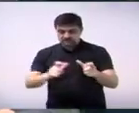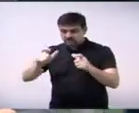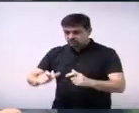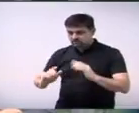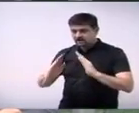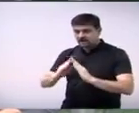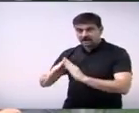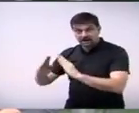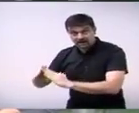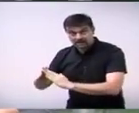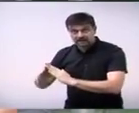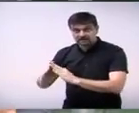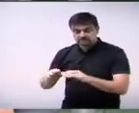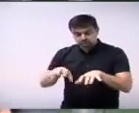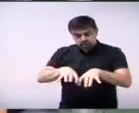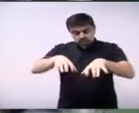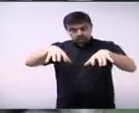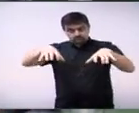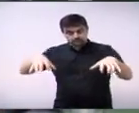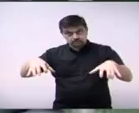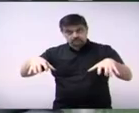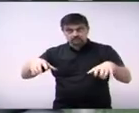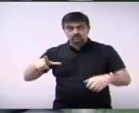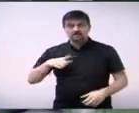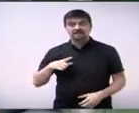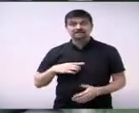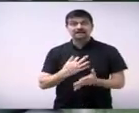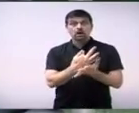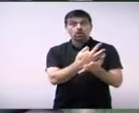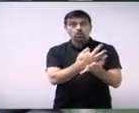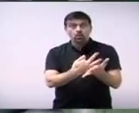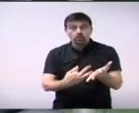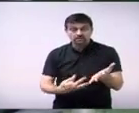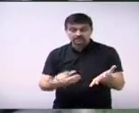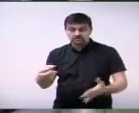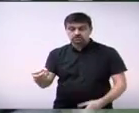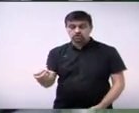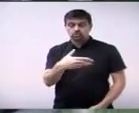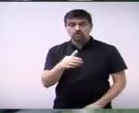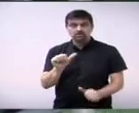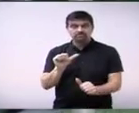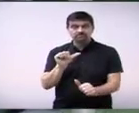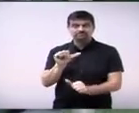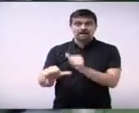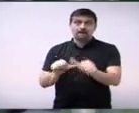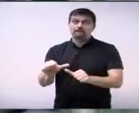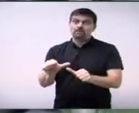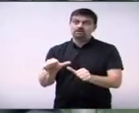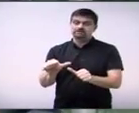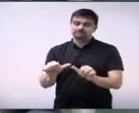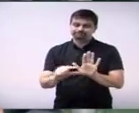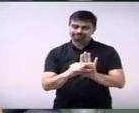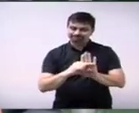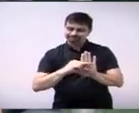Esta, esse novo texto ele traz apenas duas alterações que são